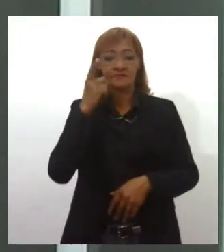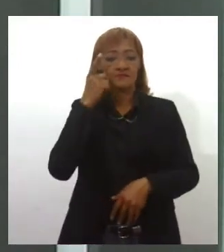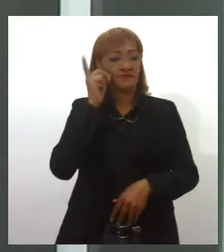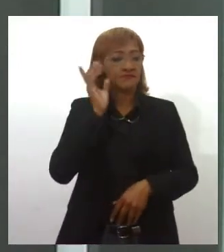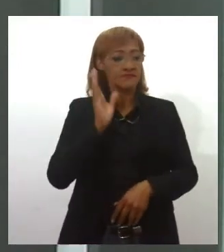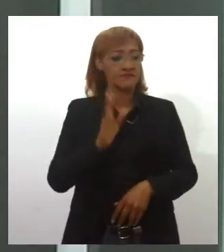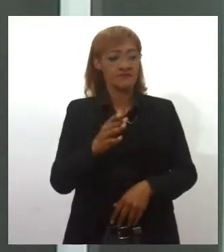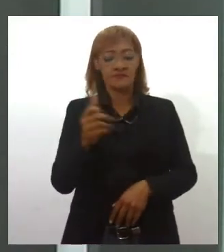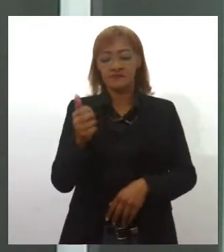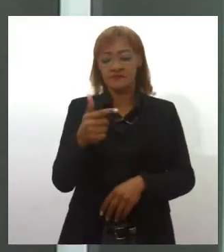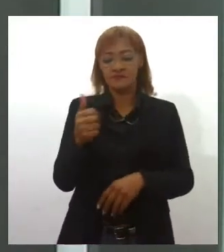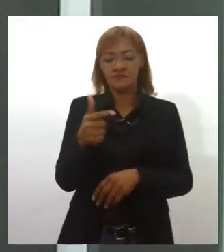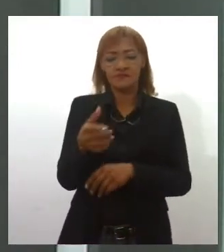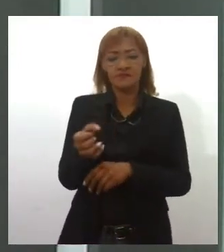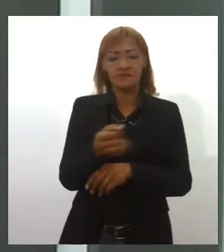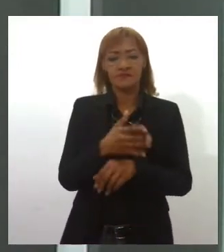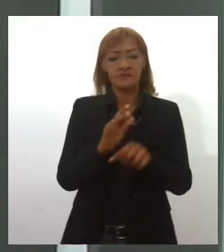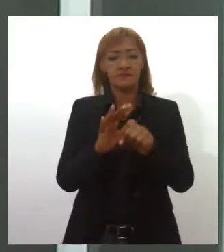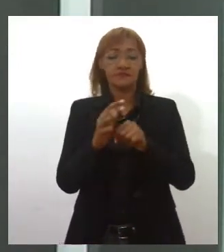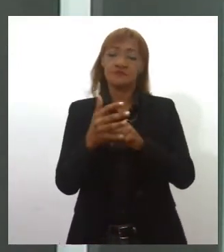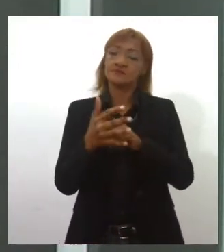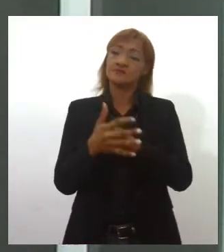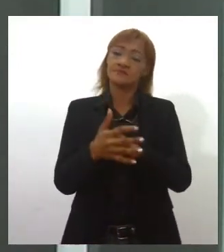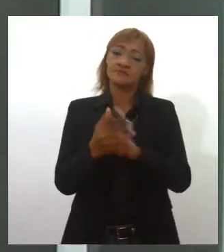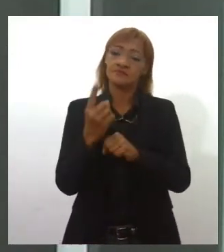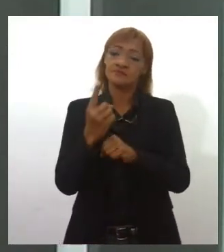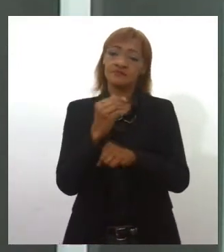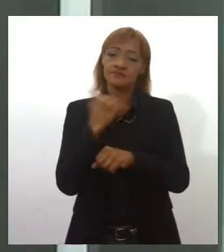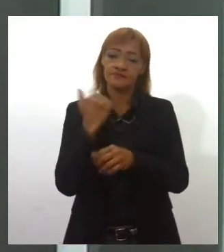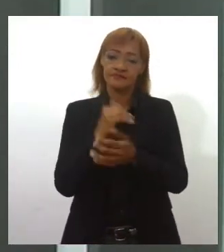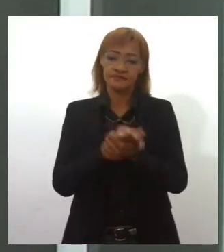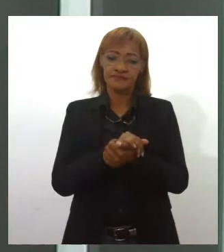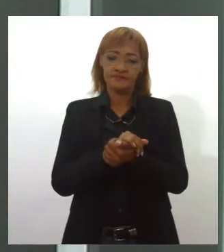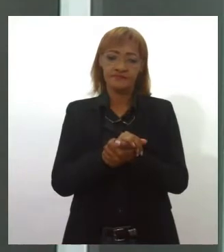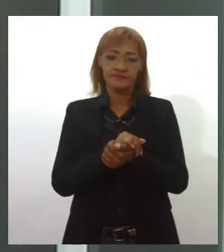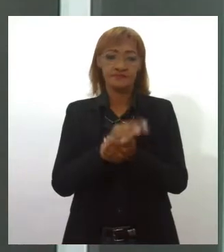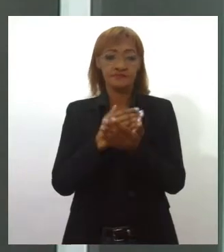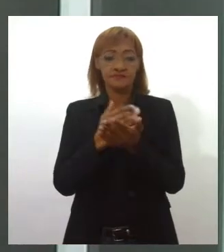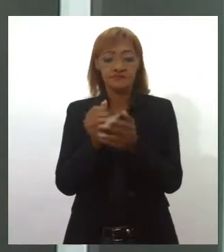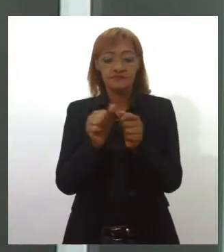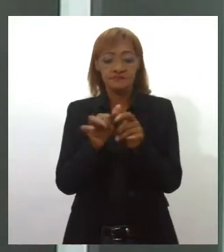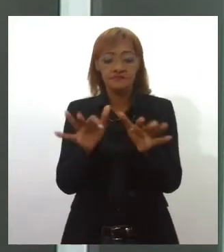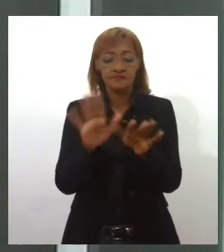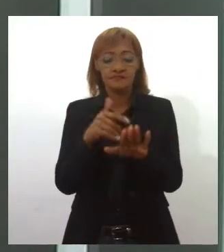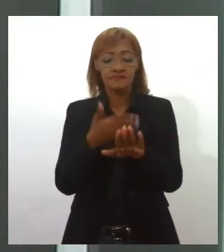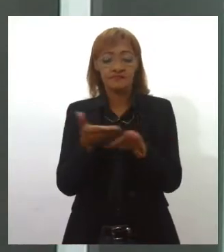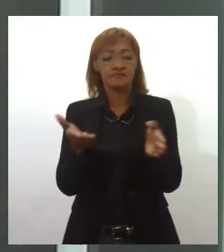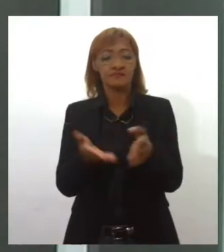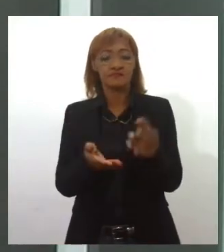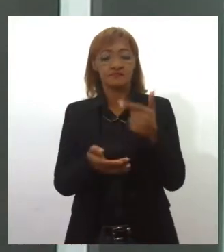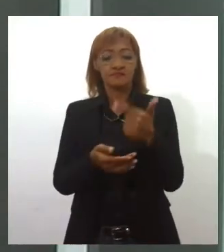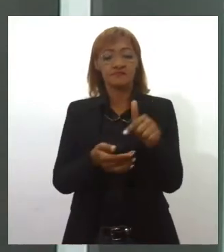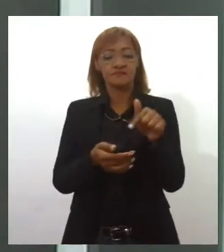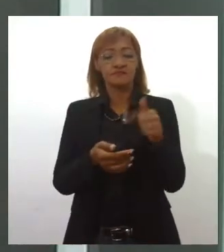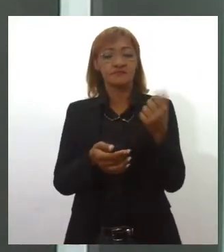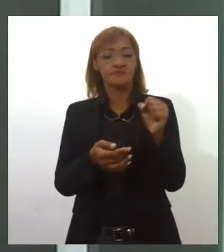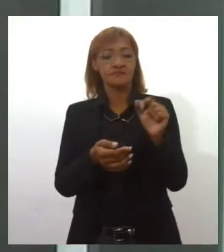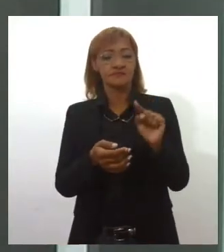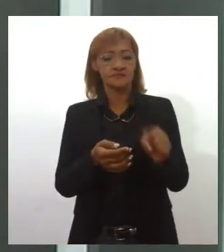12 novos casos de Covid-19 e um óptio. Do início da pandemia até agora, 278